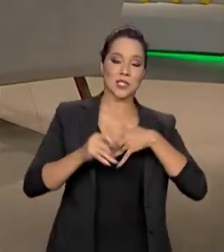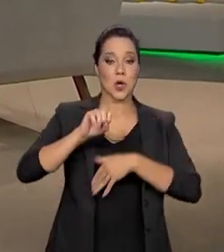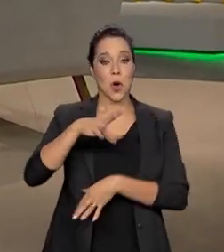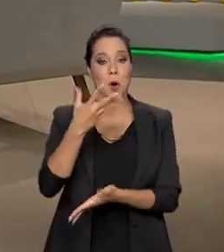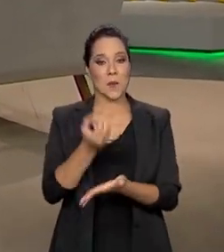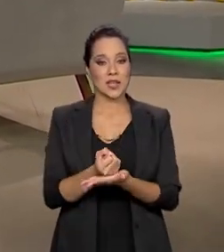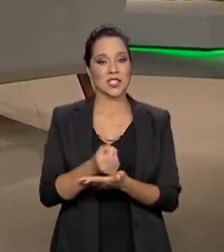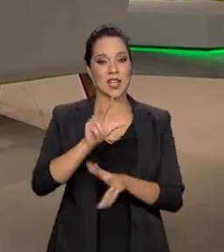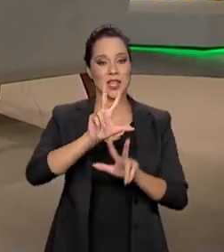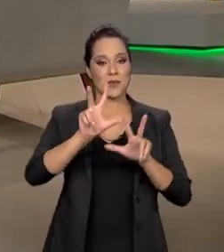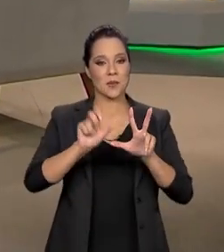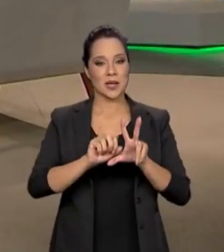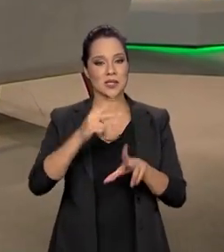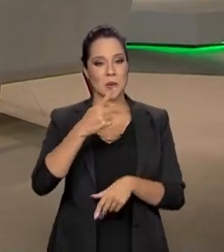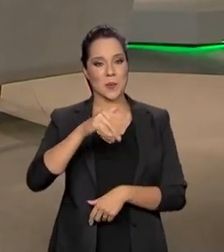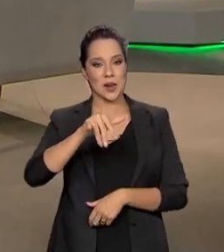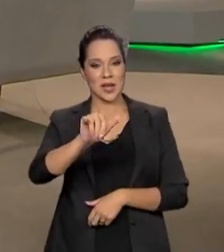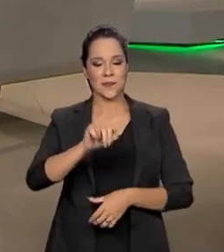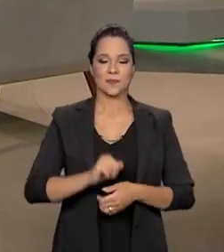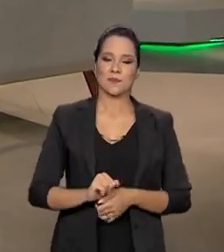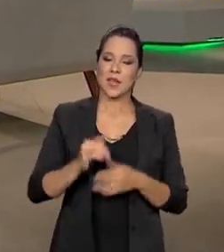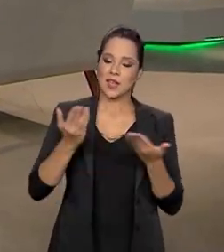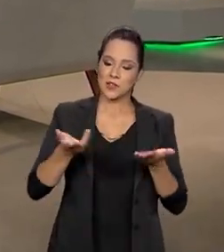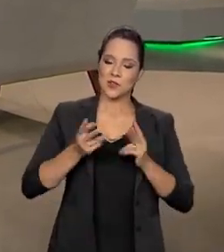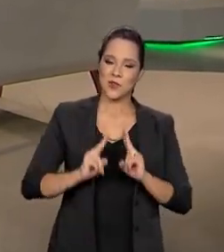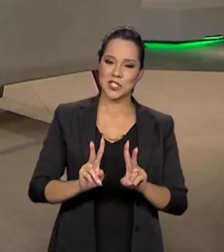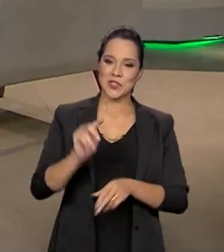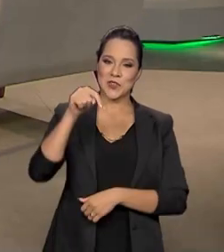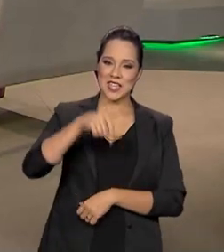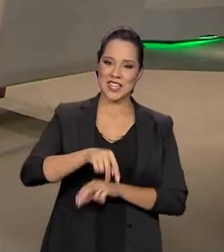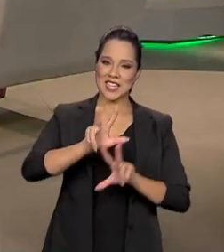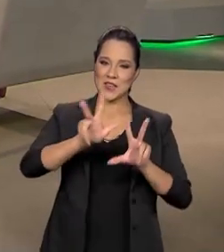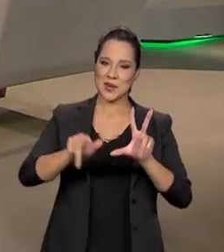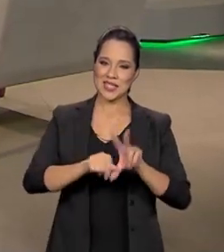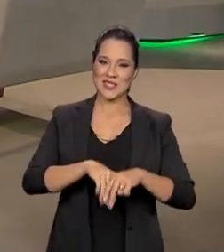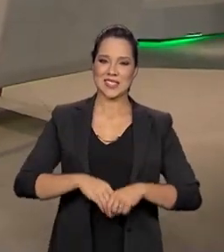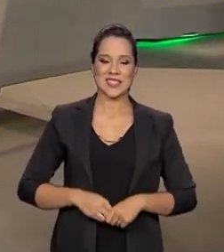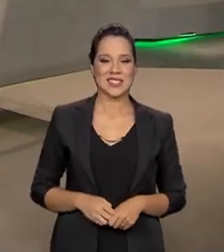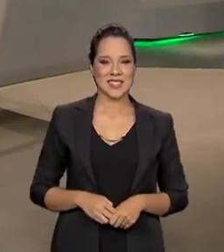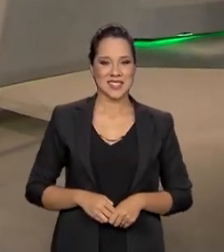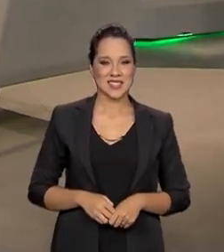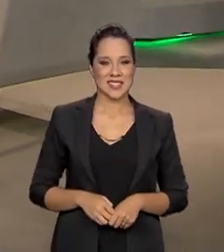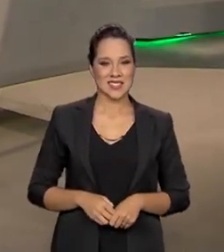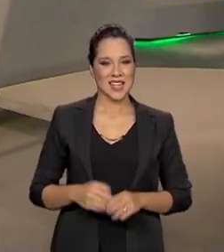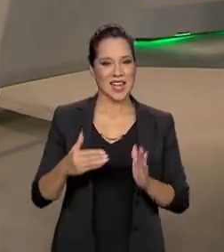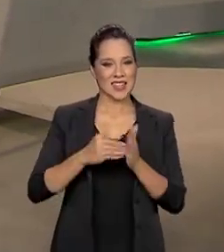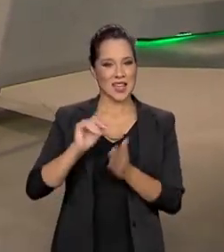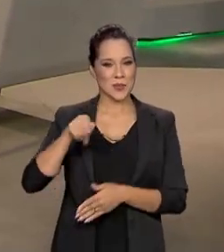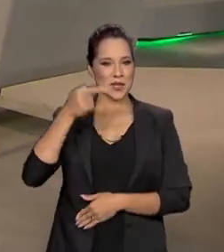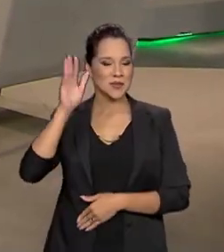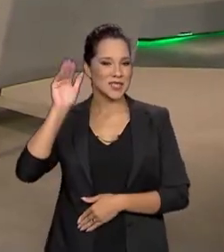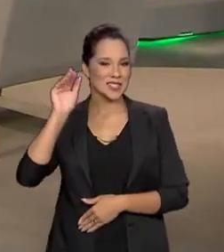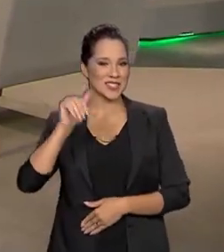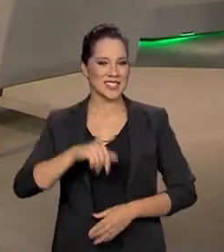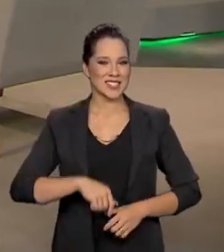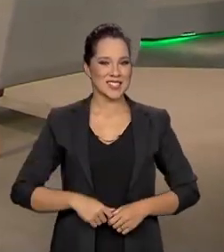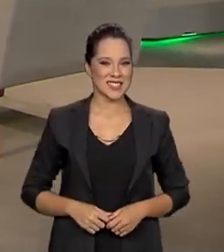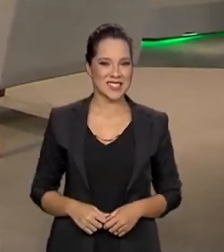ou baixar o TV Brasil Play. E o Brasil continua em pauta aqui na TV Brasil. Até o próximo programa.